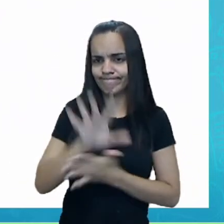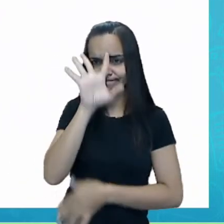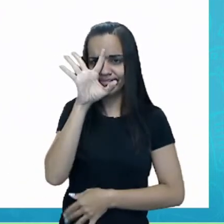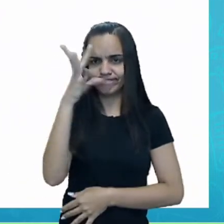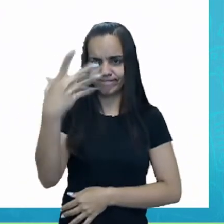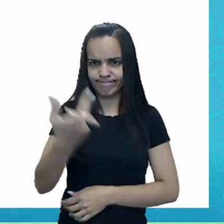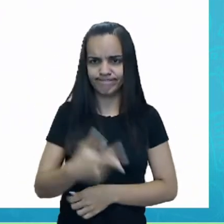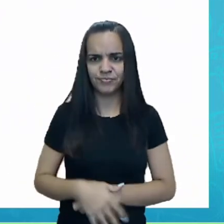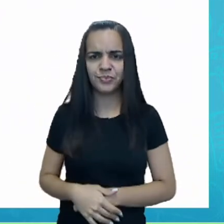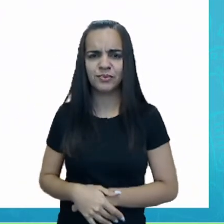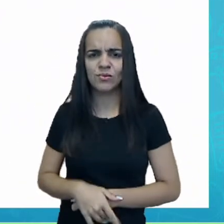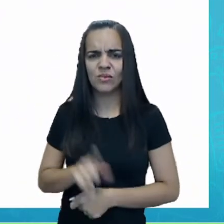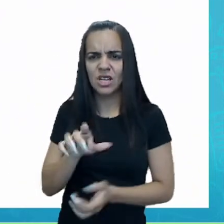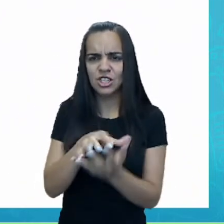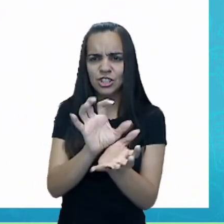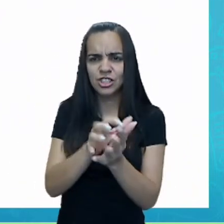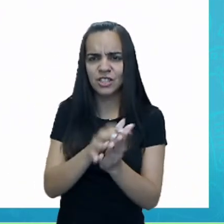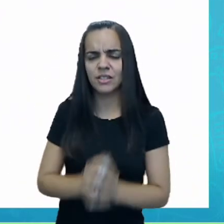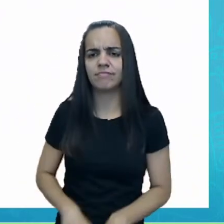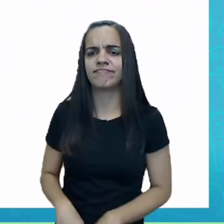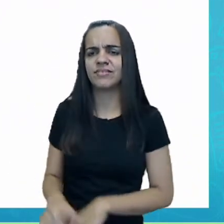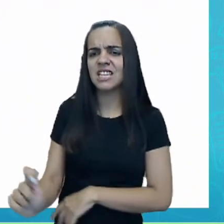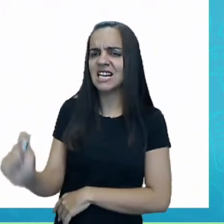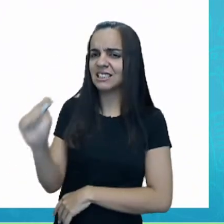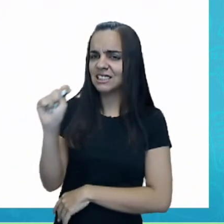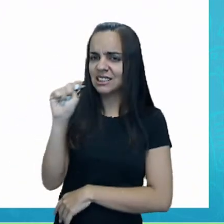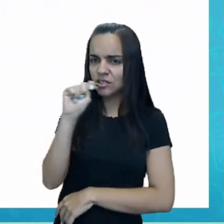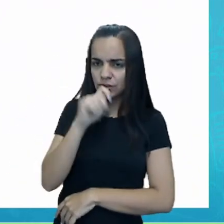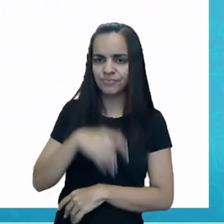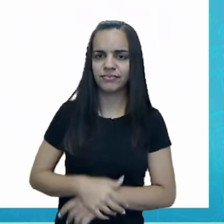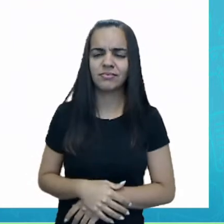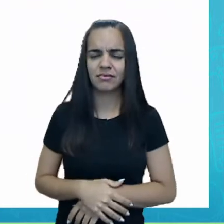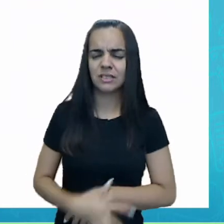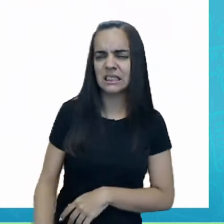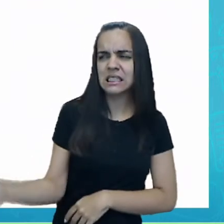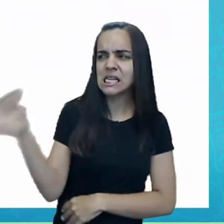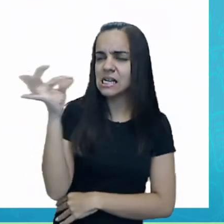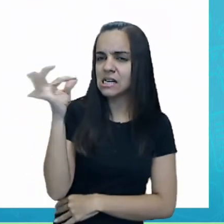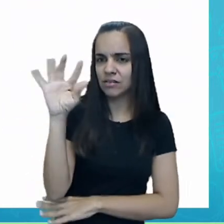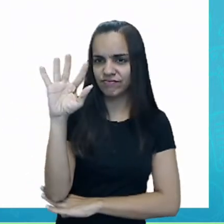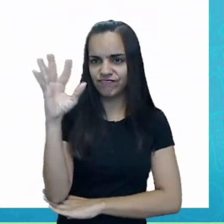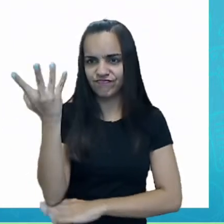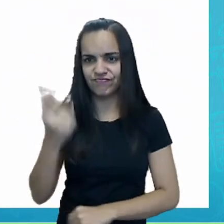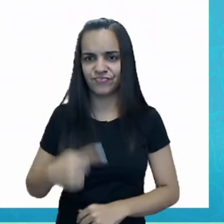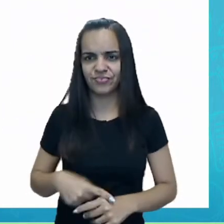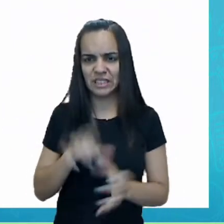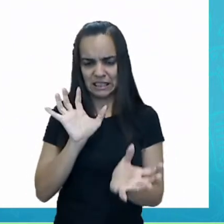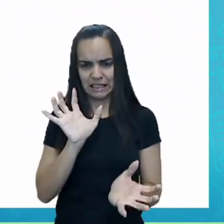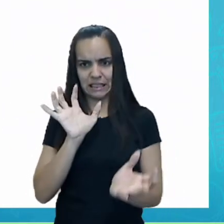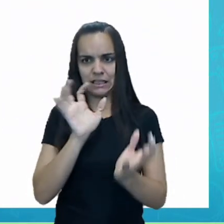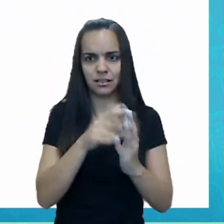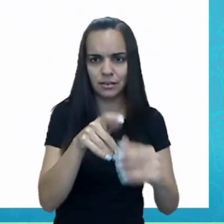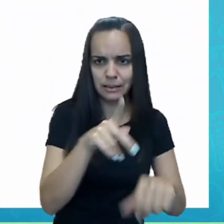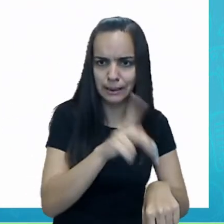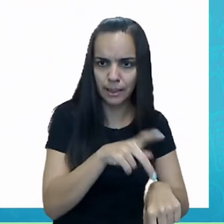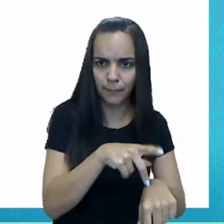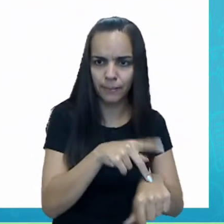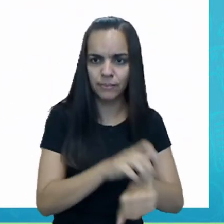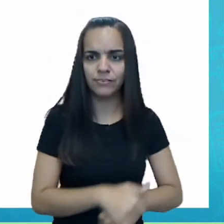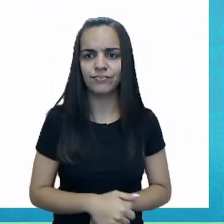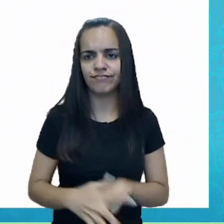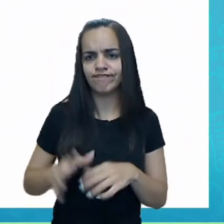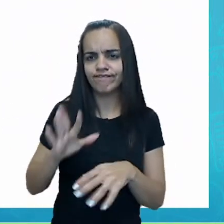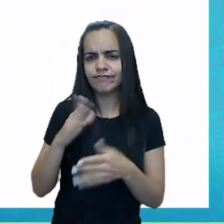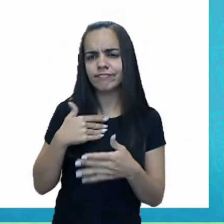O jacaré roía a cenoura, cutucava com graveto, mordia o pedregulho, recebia o